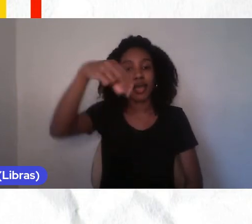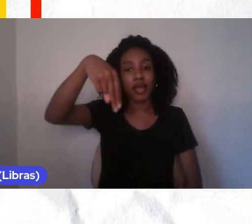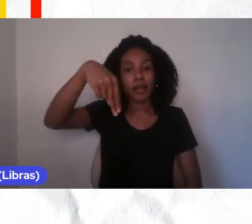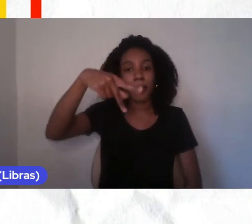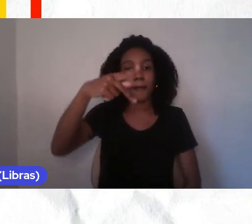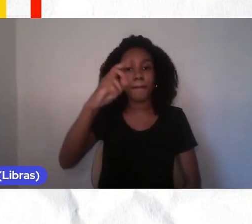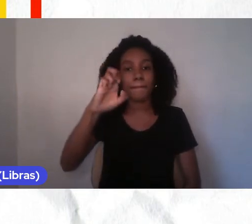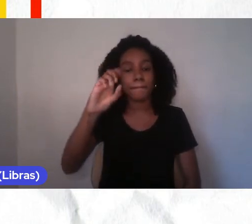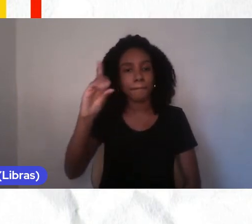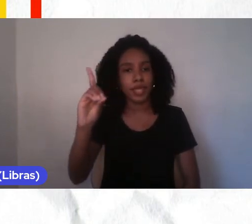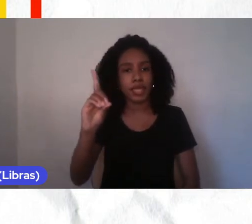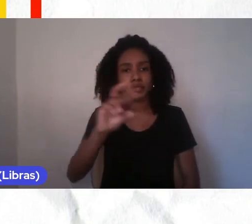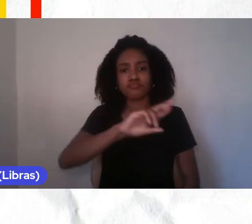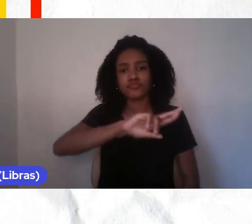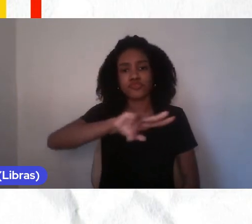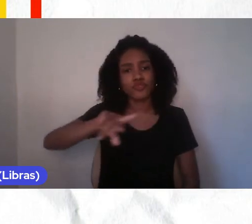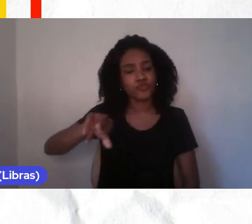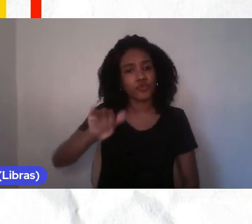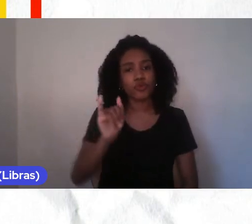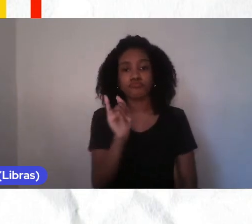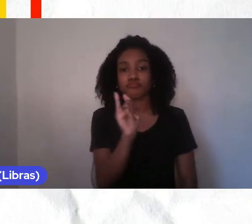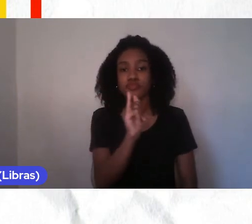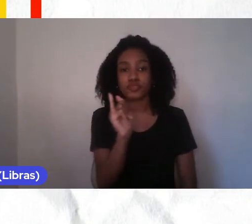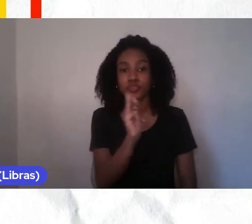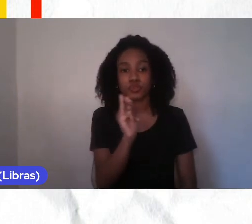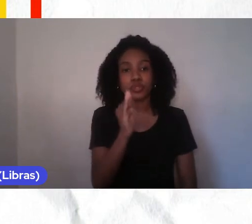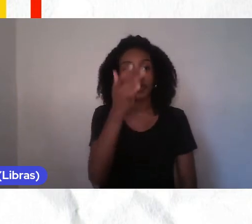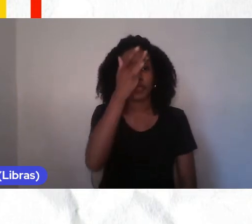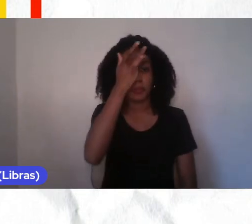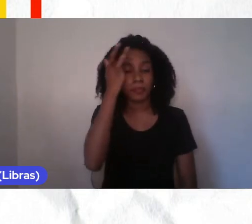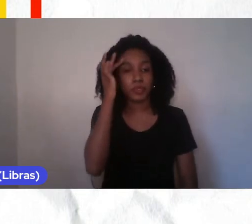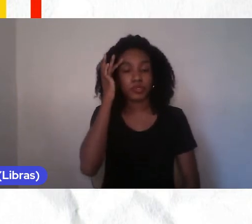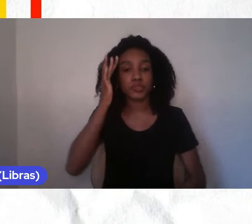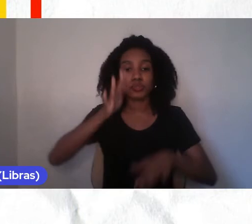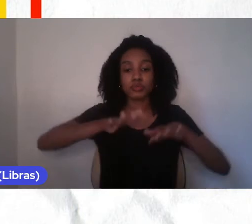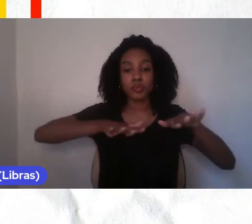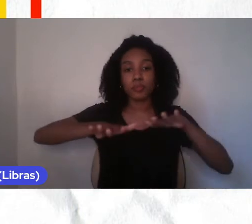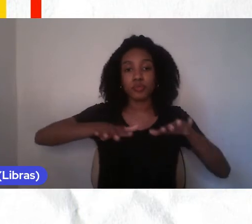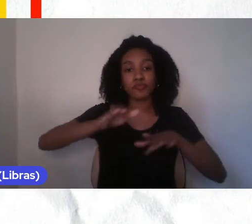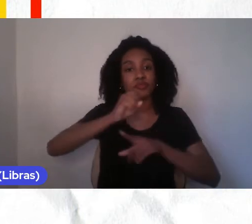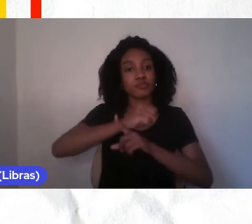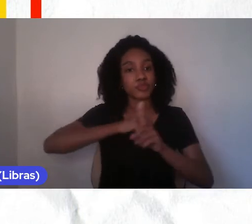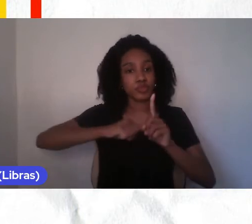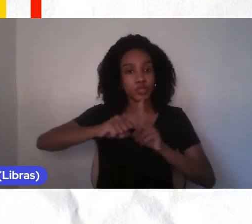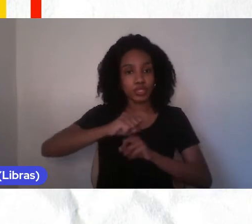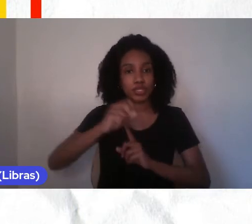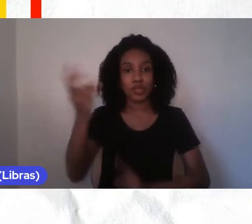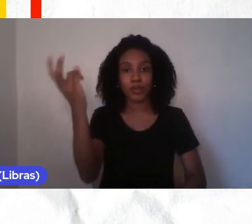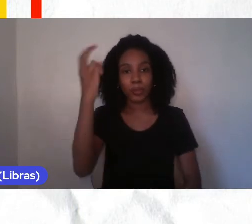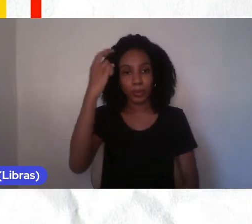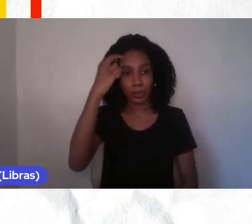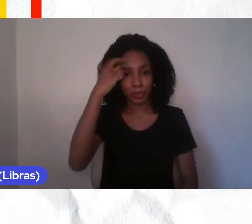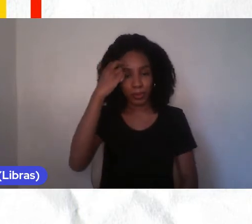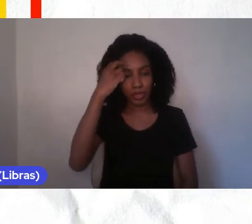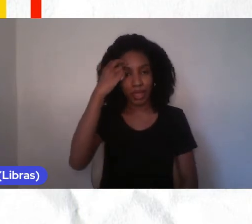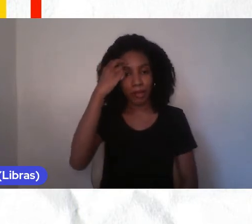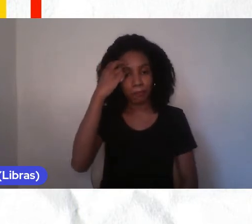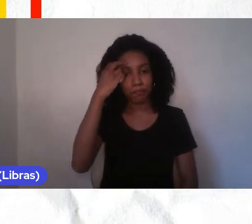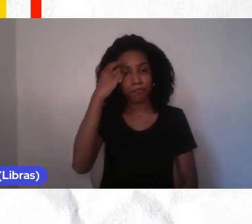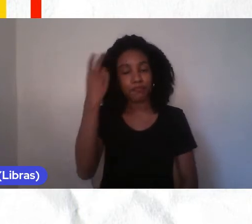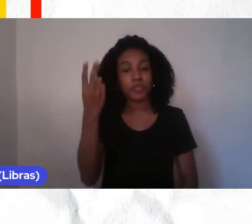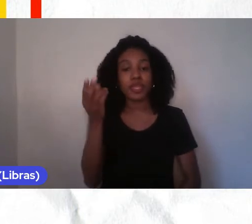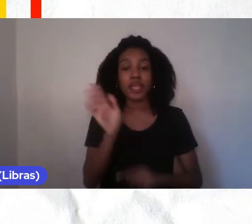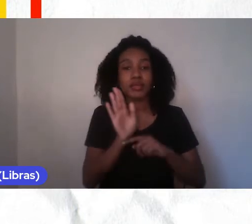instituições e sujeitos dos movimentos sociais e culturais, estou ajudando a